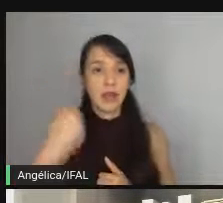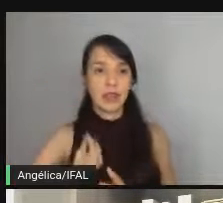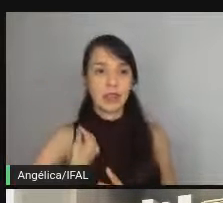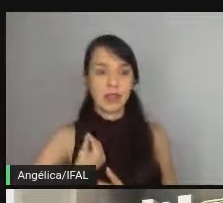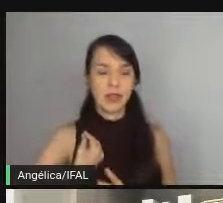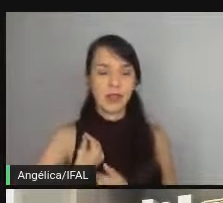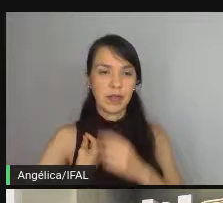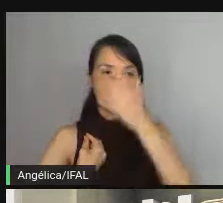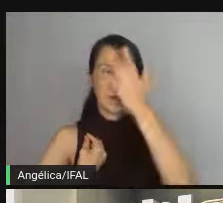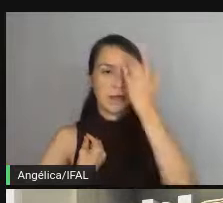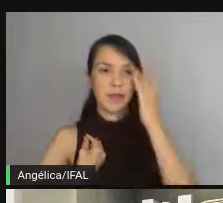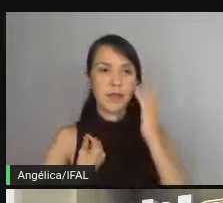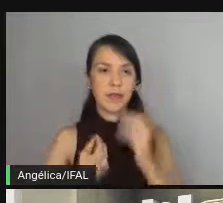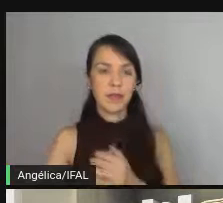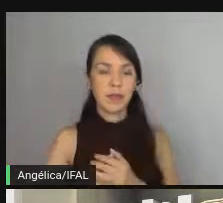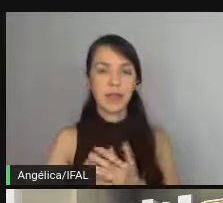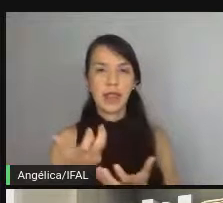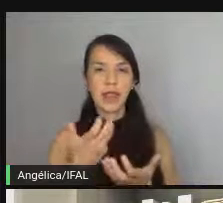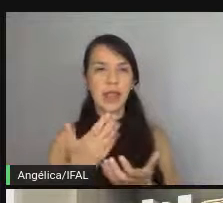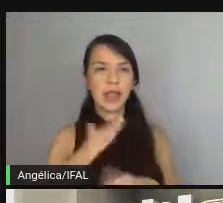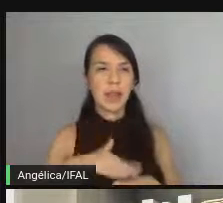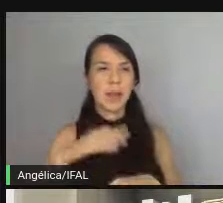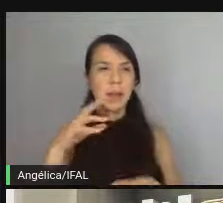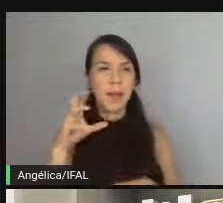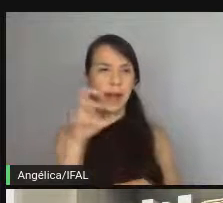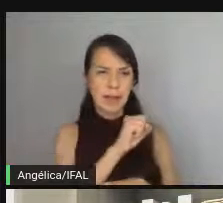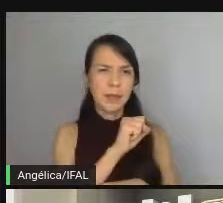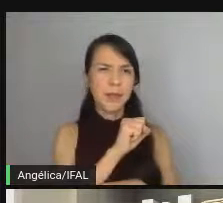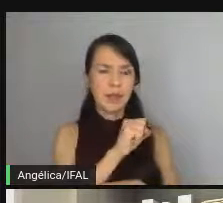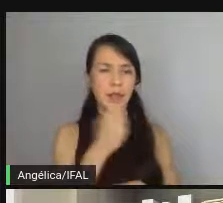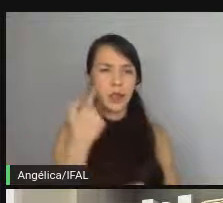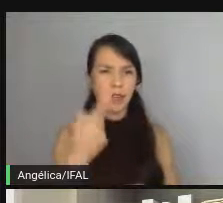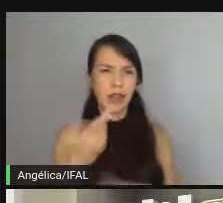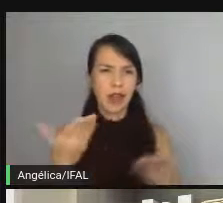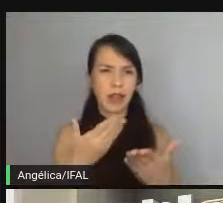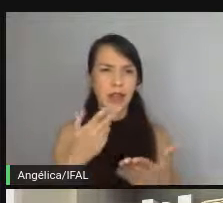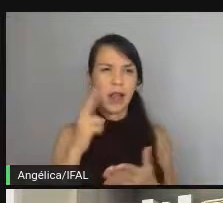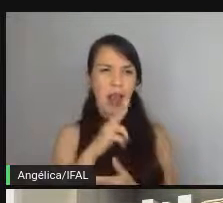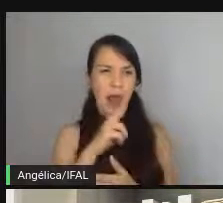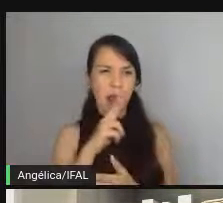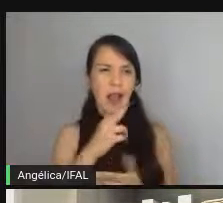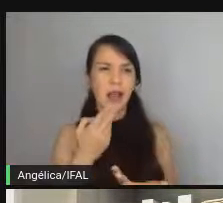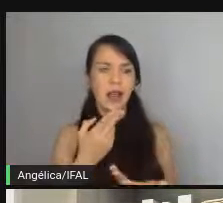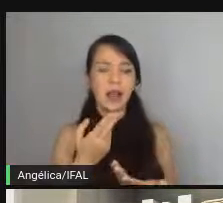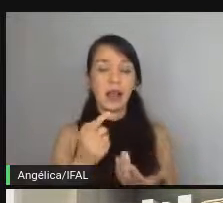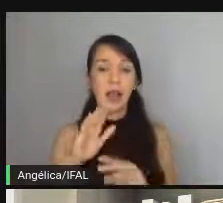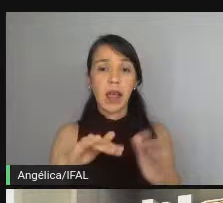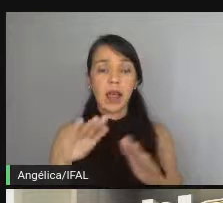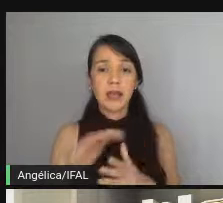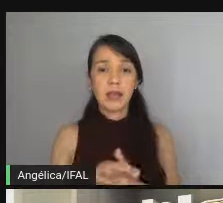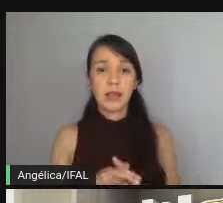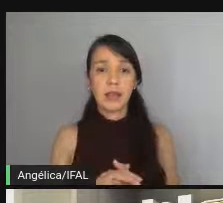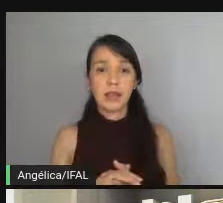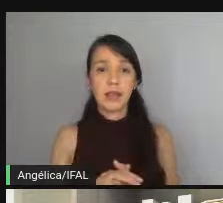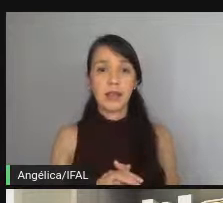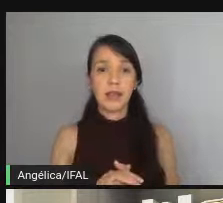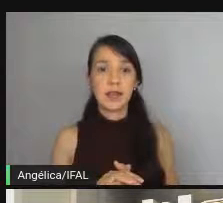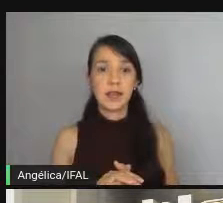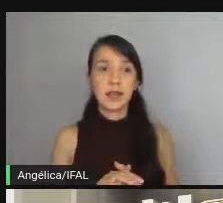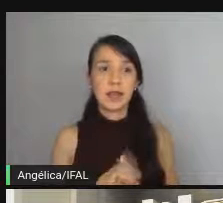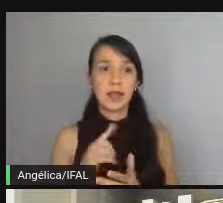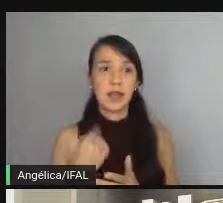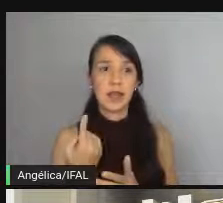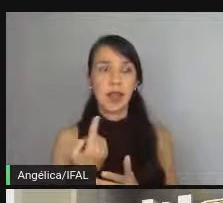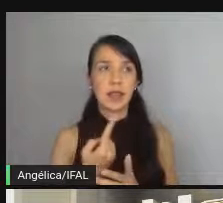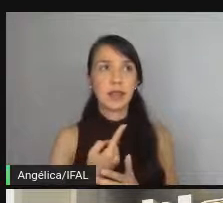momento de querer ganhar muita velocidade, como a gente já vem falando antes, e muitas vezes a gente